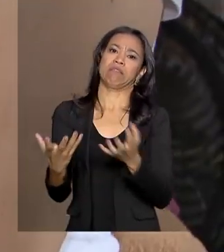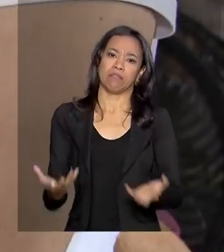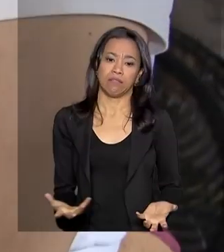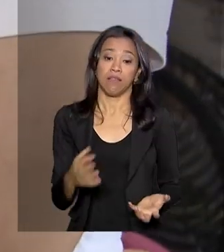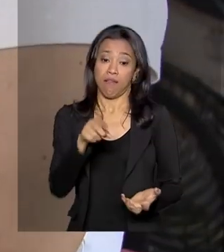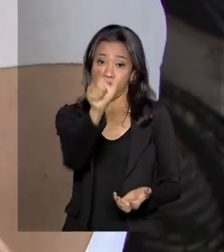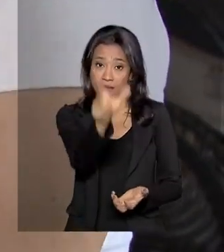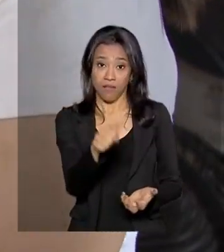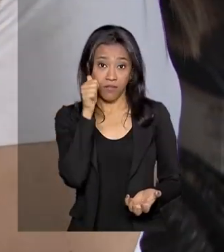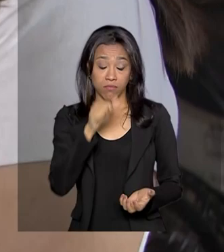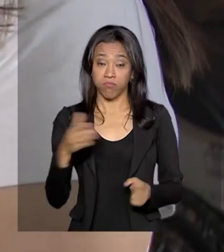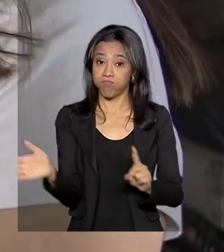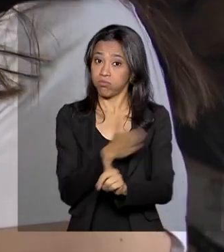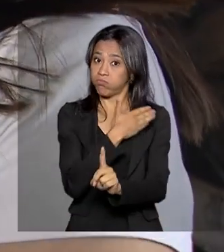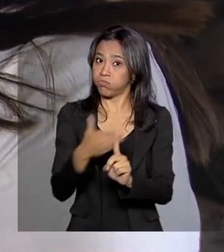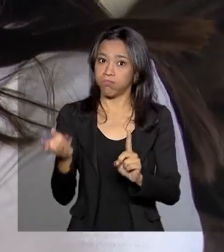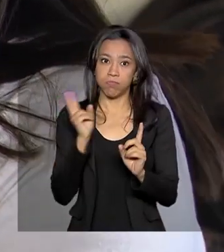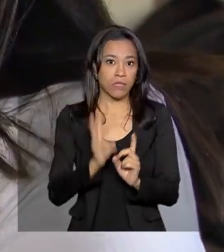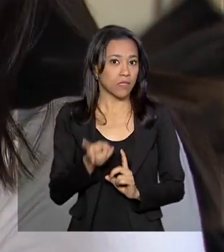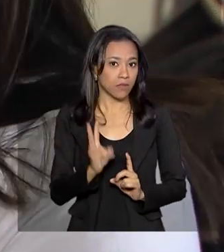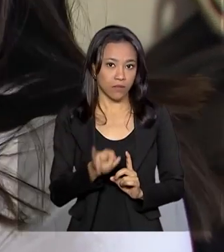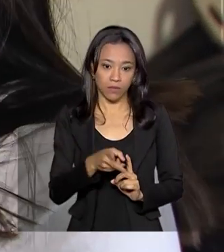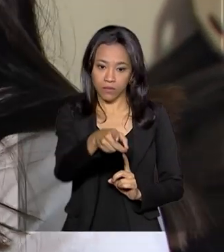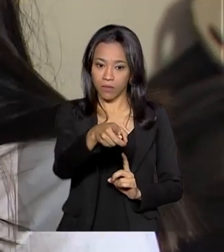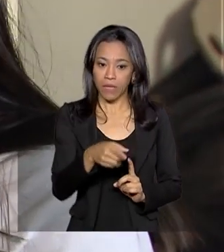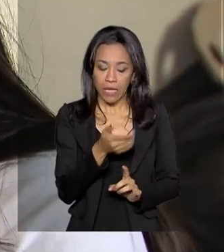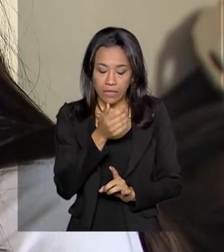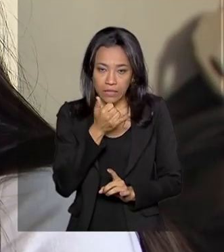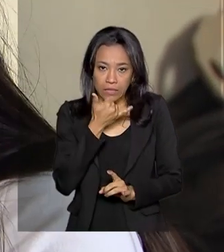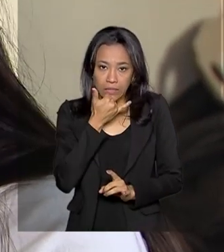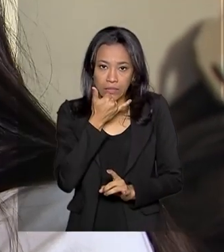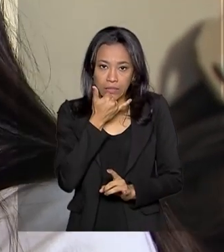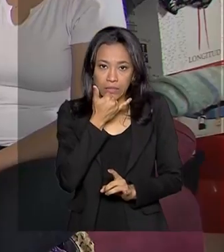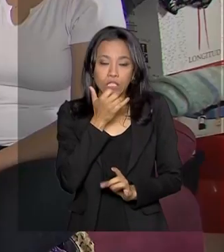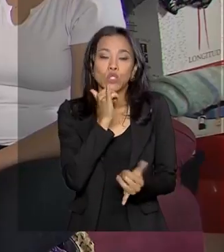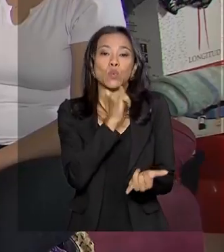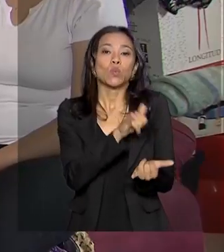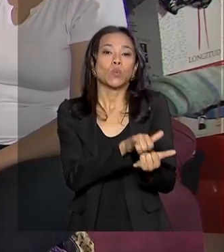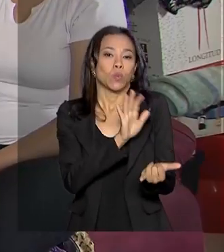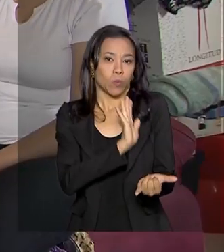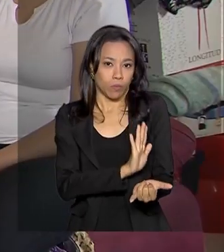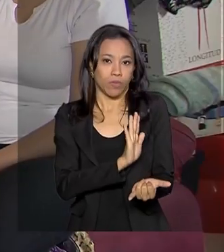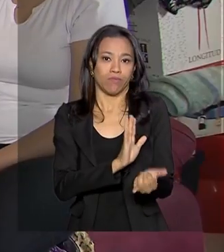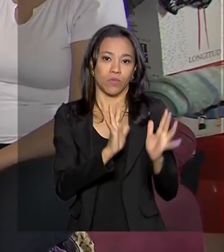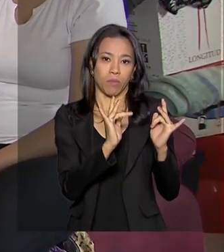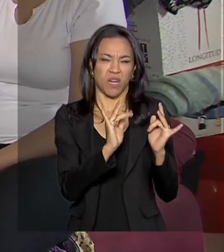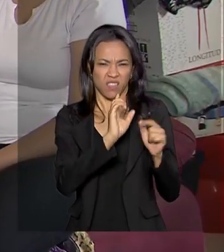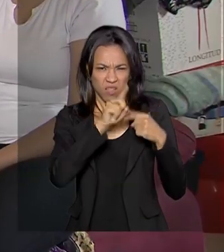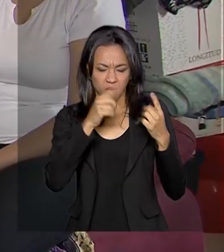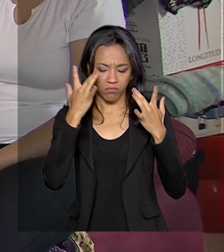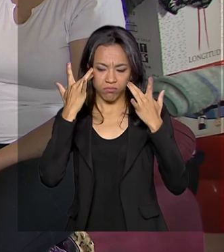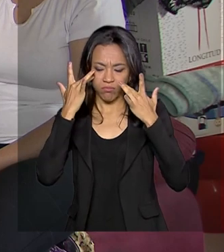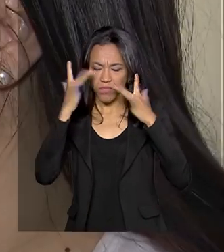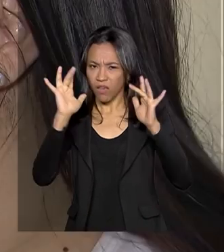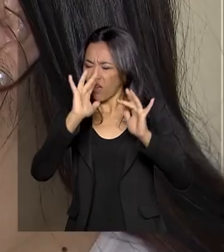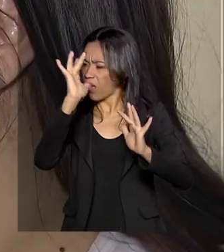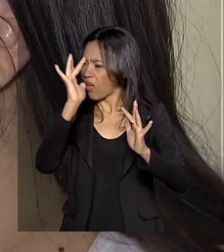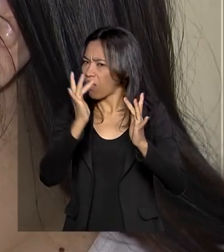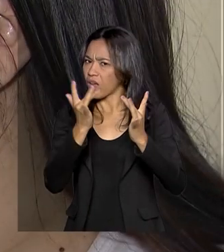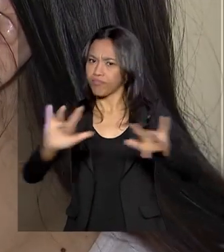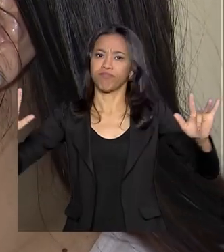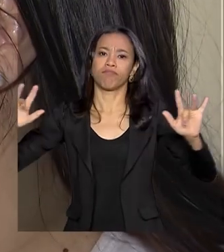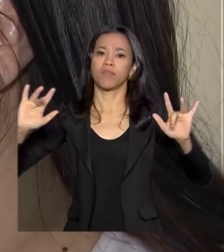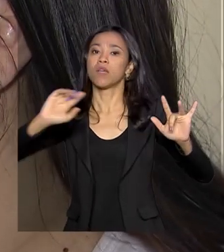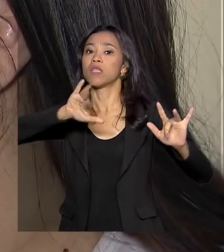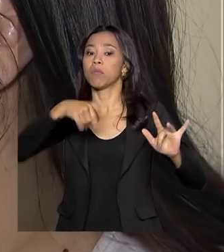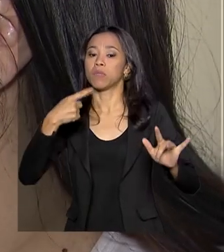Larissa apanhava com frequência, mas acabava por perdoar o namorado. Só decidiu romper de vez com aquela situação depois